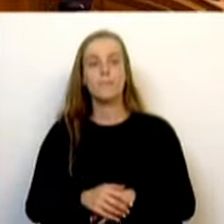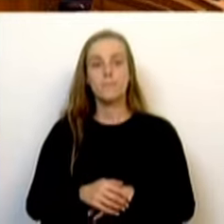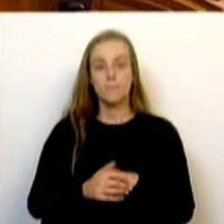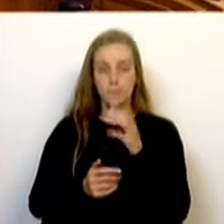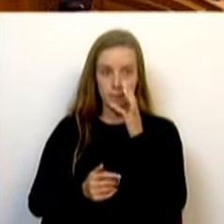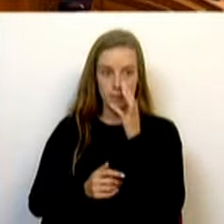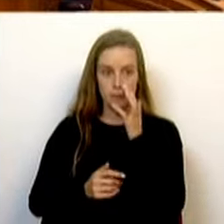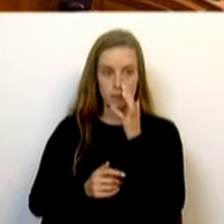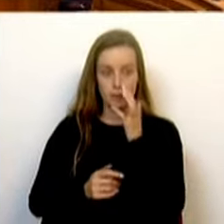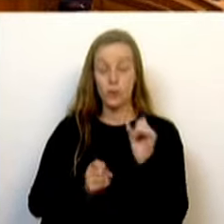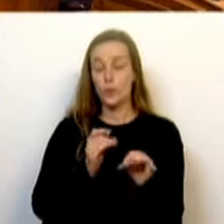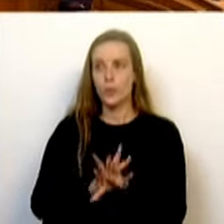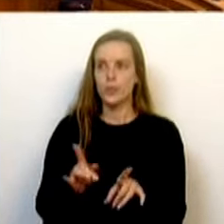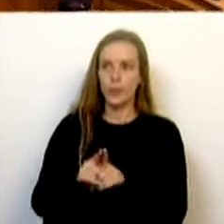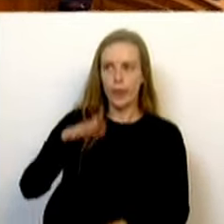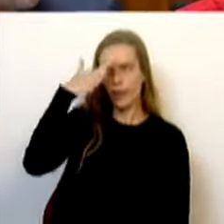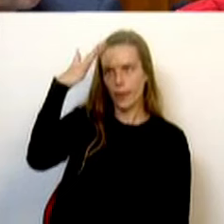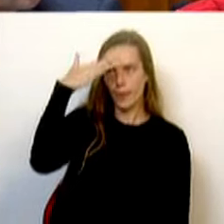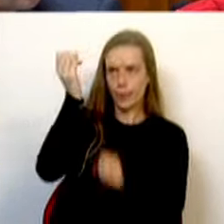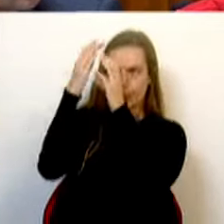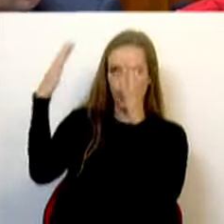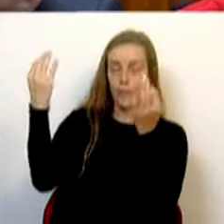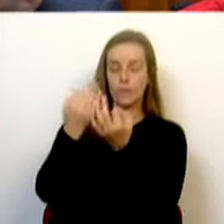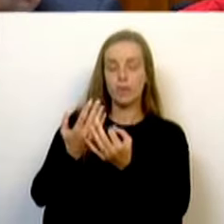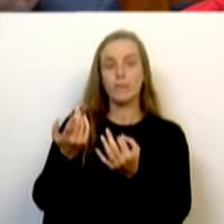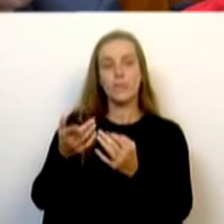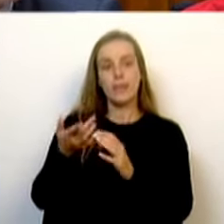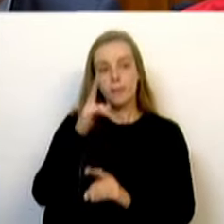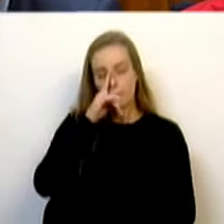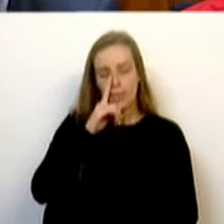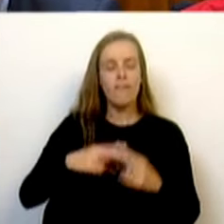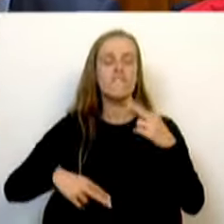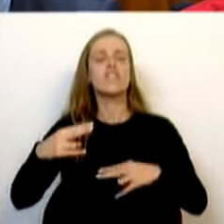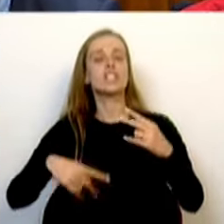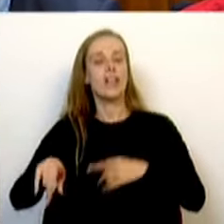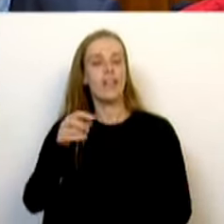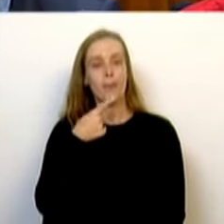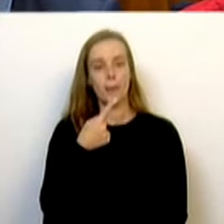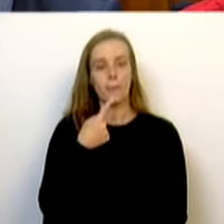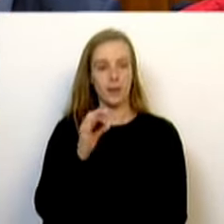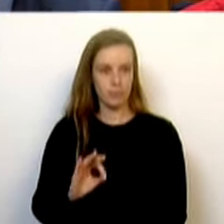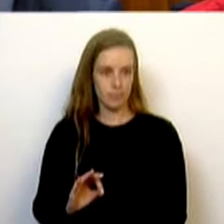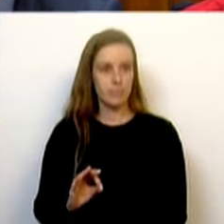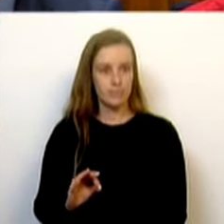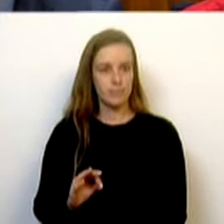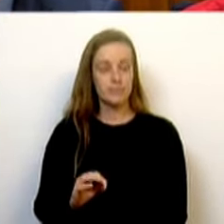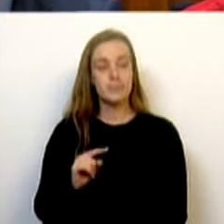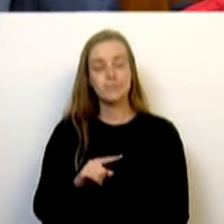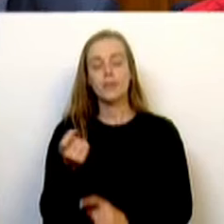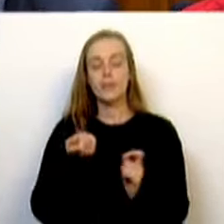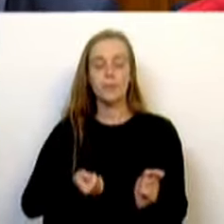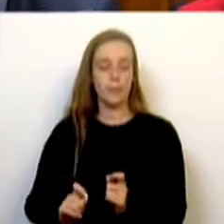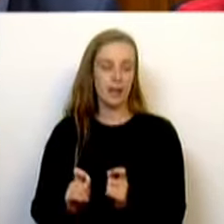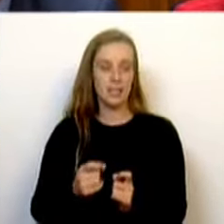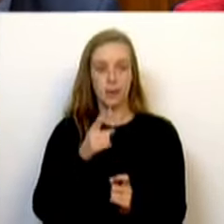E a outra grande ilusão da direita é a mentira fiscal com que a direita sempre acompanha estes debates. A